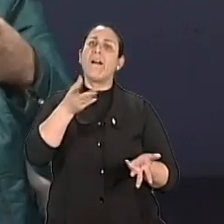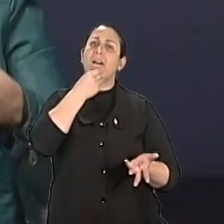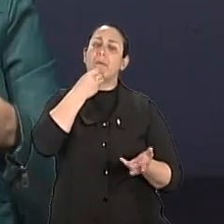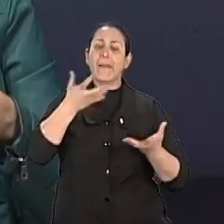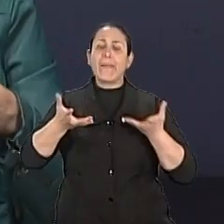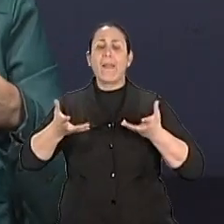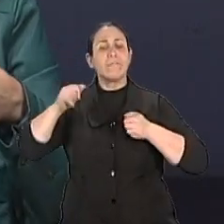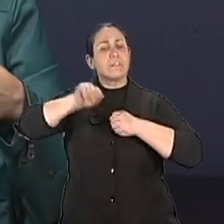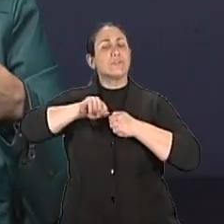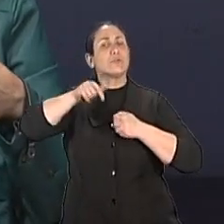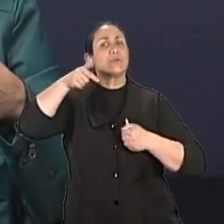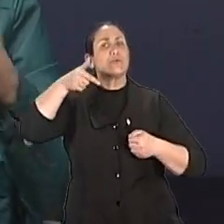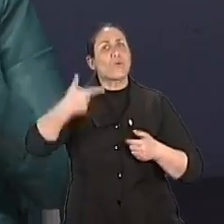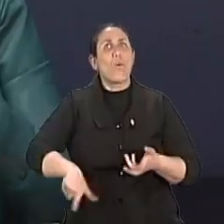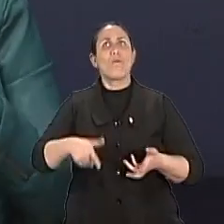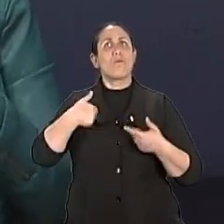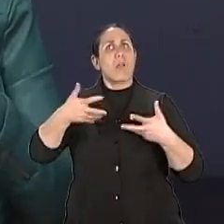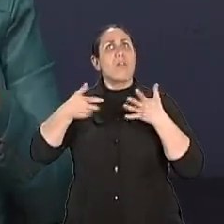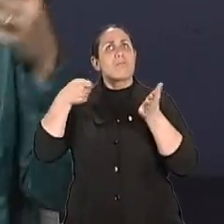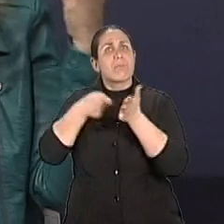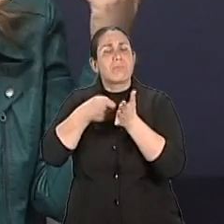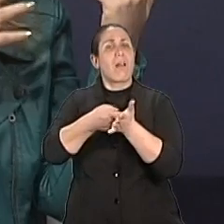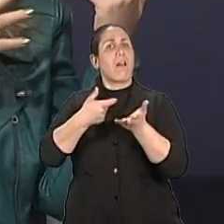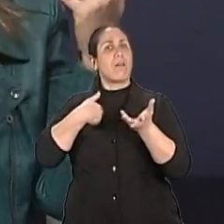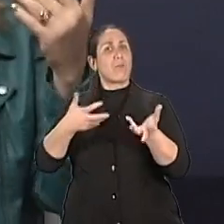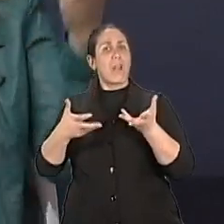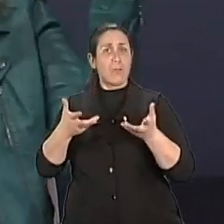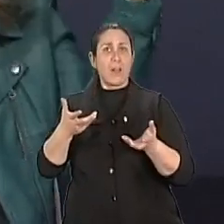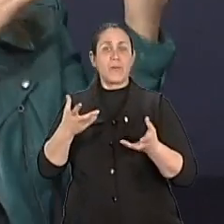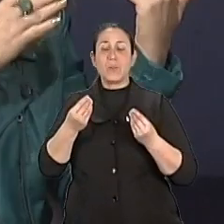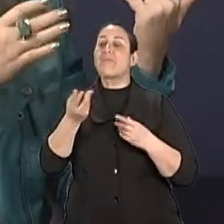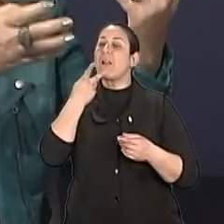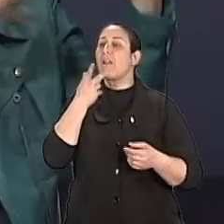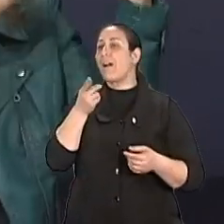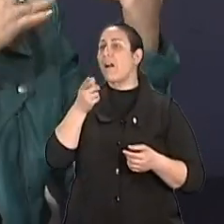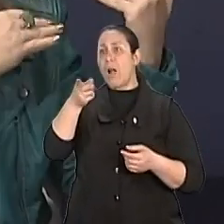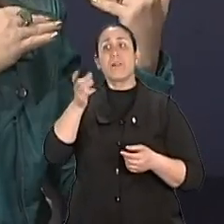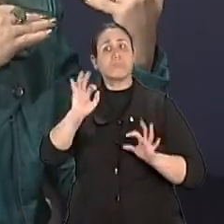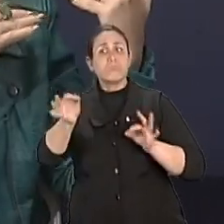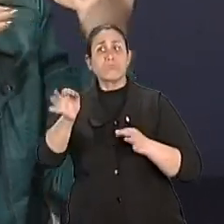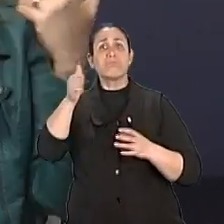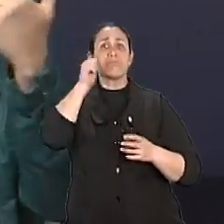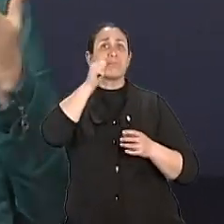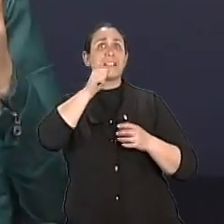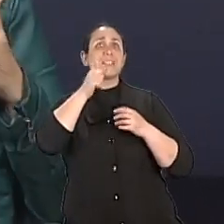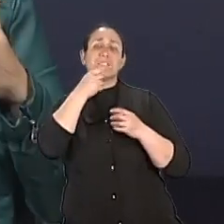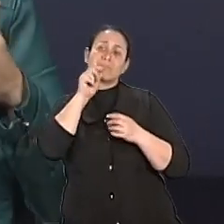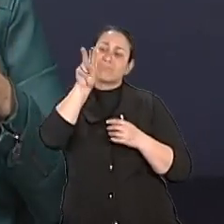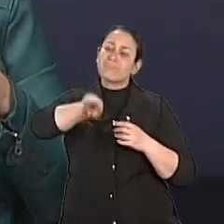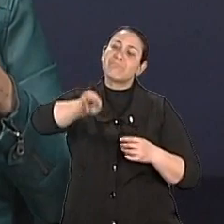reinvestir dentro dessa relação com essa mulher, antiga, escolhida há mil, né? Há muitos anos atrás,